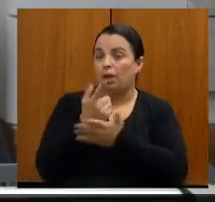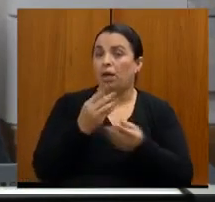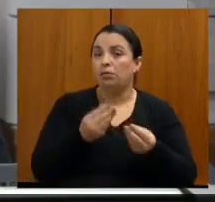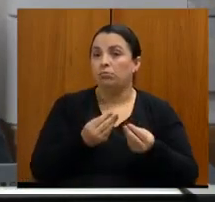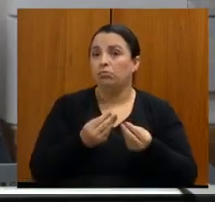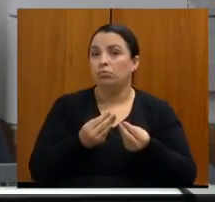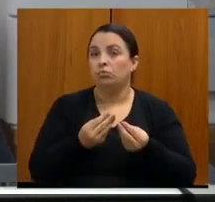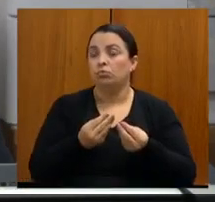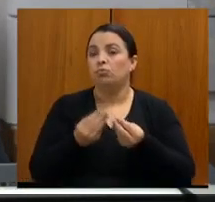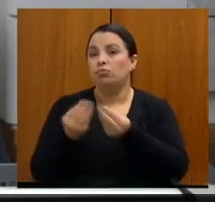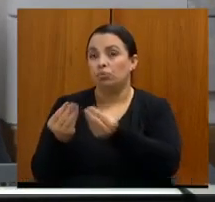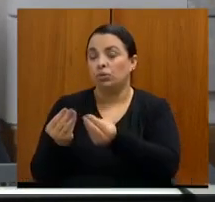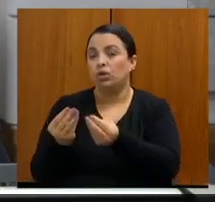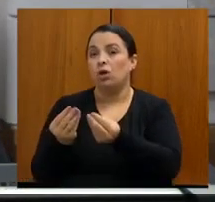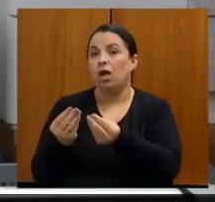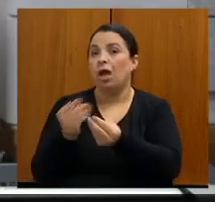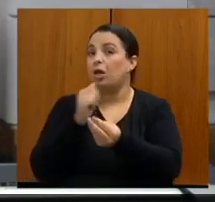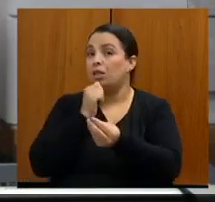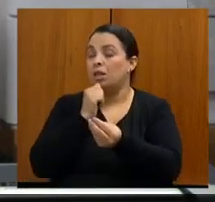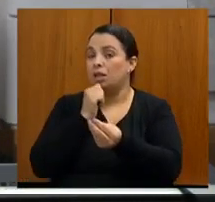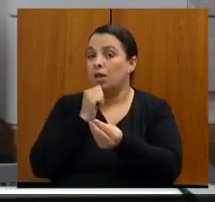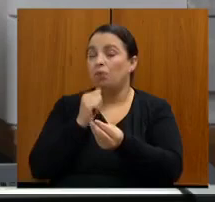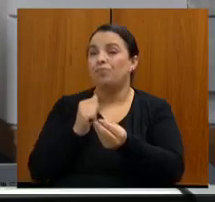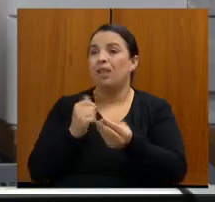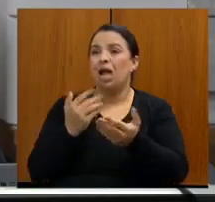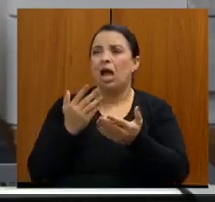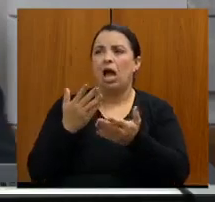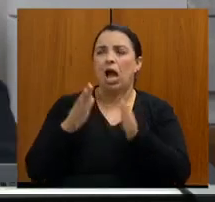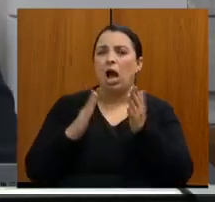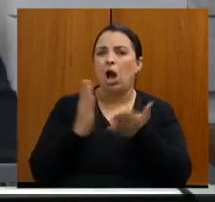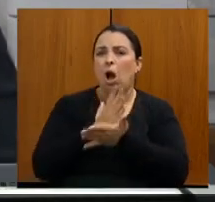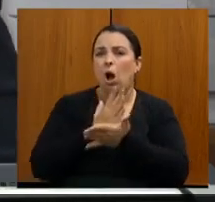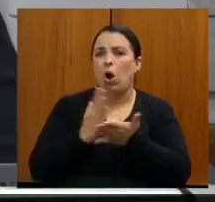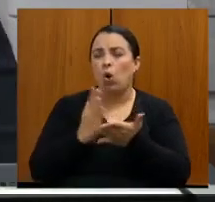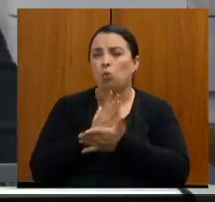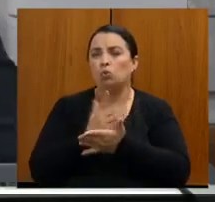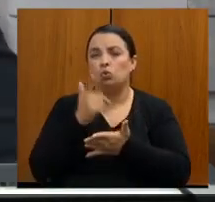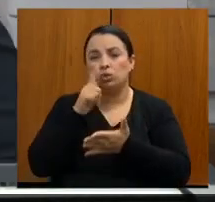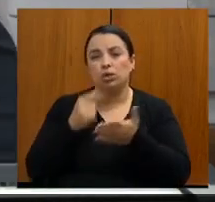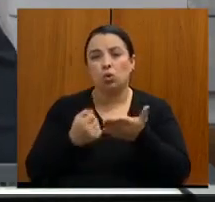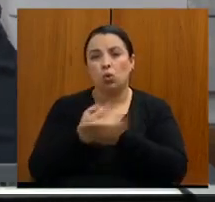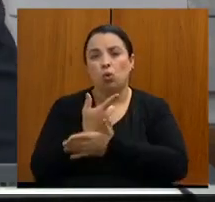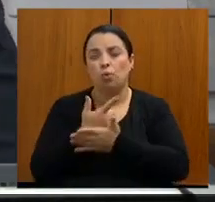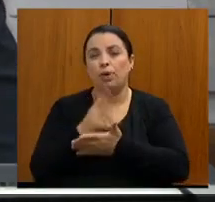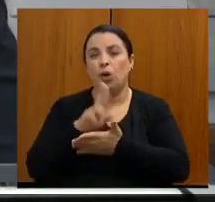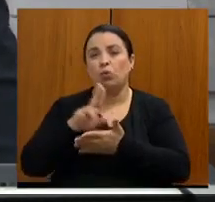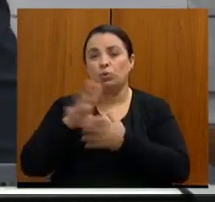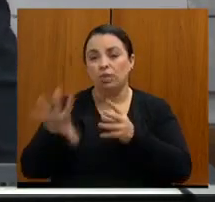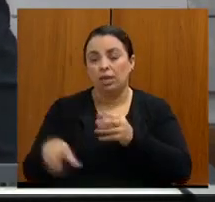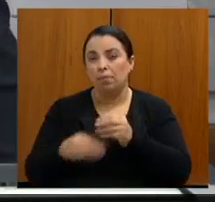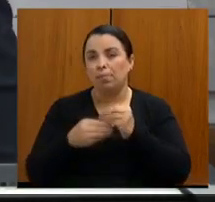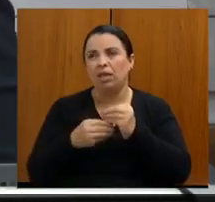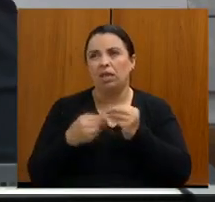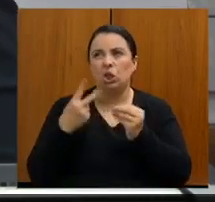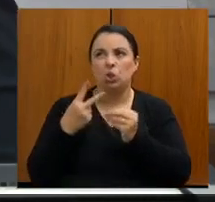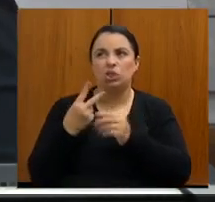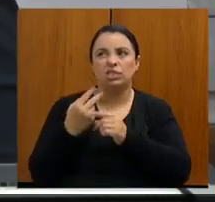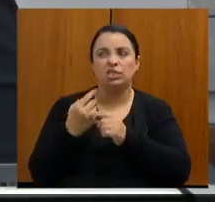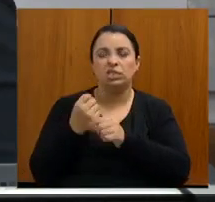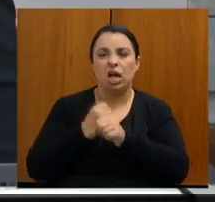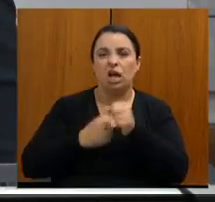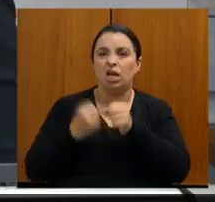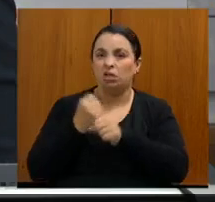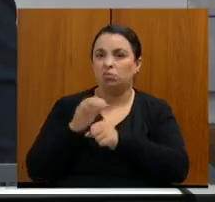foram dos municípios que alguns conseguiram comprar recentemente, por emenda, geralmente, há menos de dois anos. Então, já tem aí,